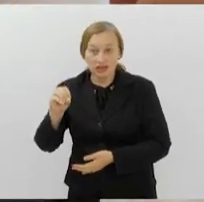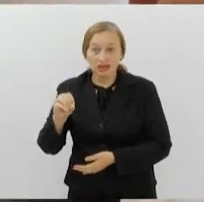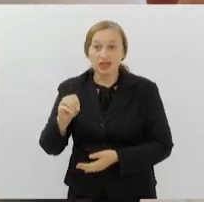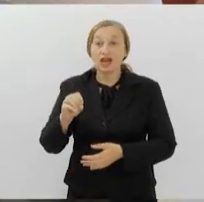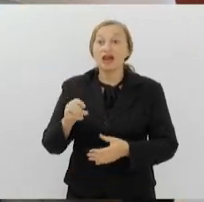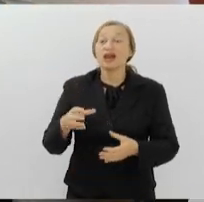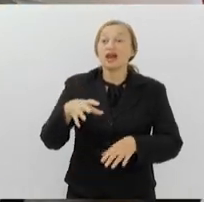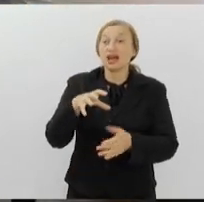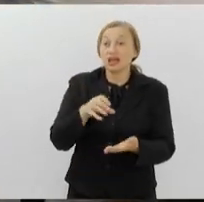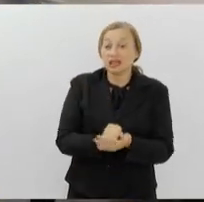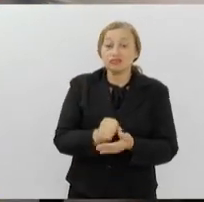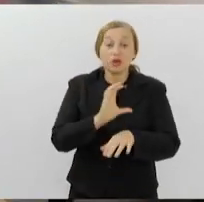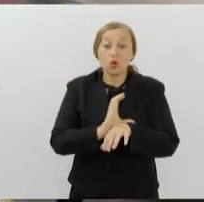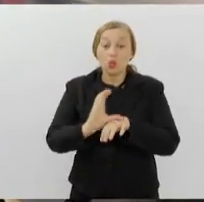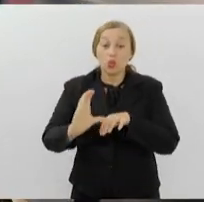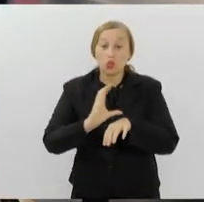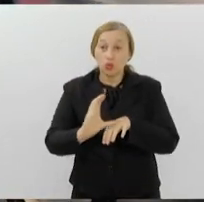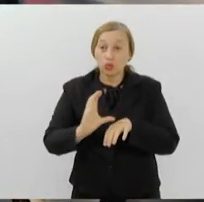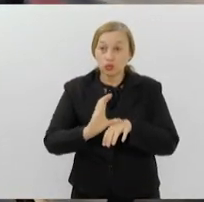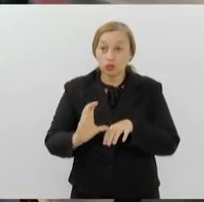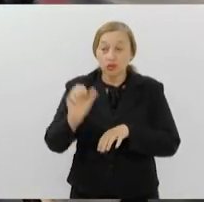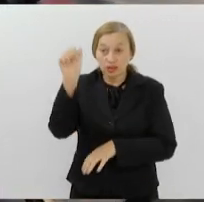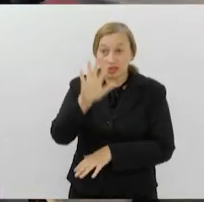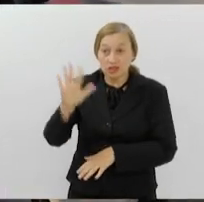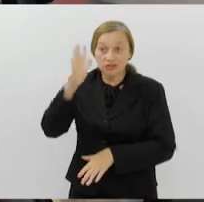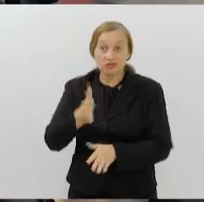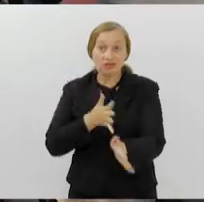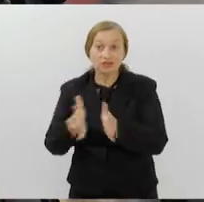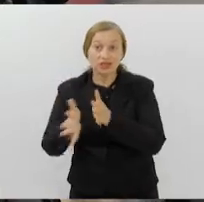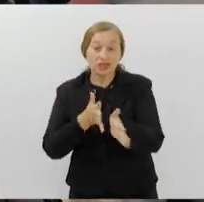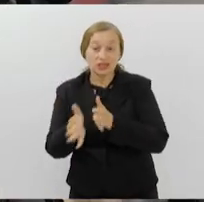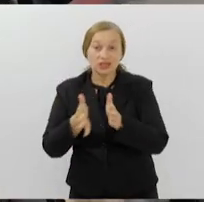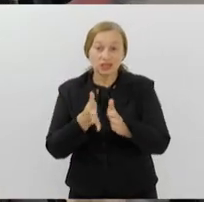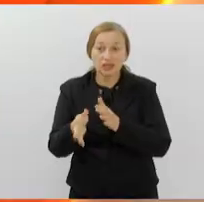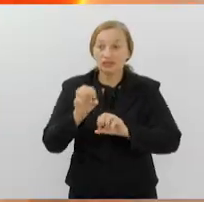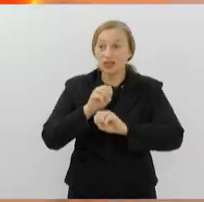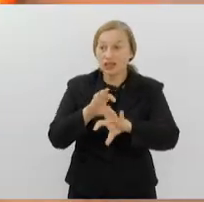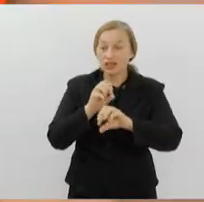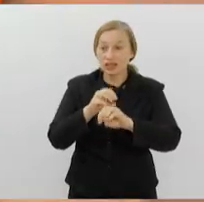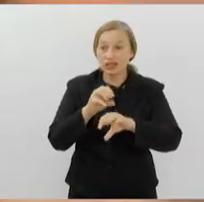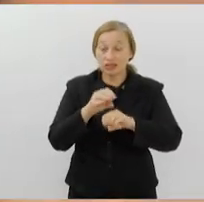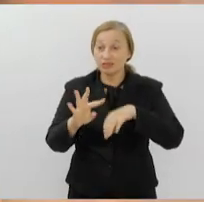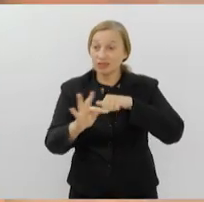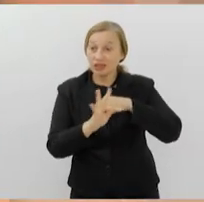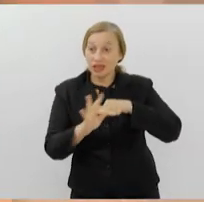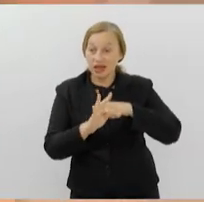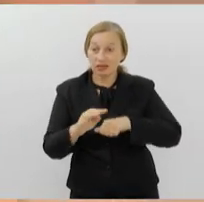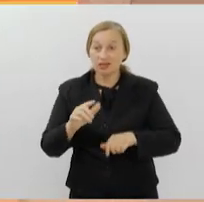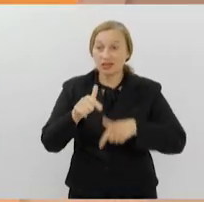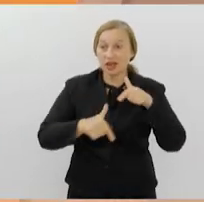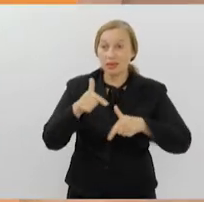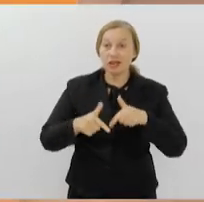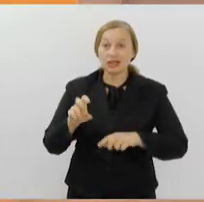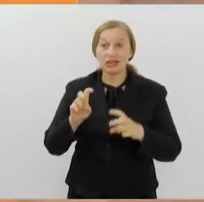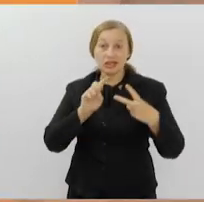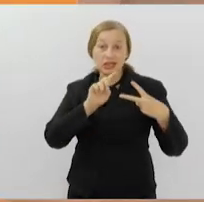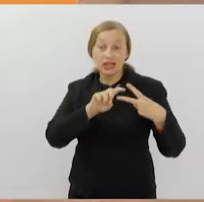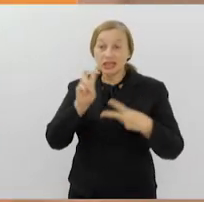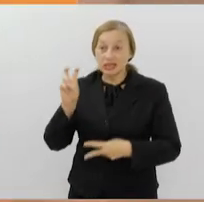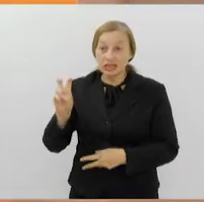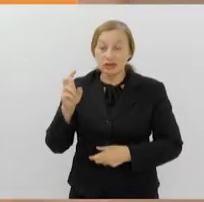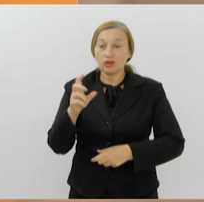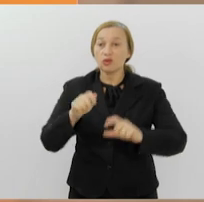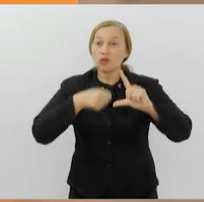reserva para cursos do Programa Nacional de Acesso ao Ensino Técnico e Emprego. São oferecidos cinco cursos, Logística,